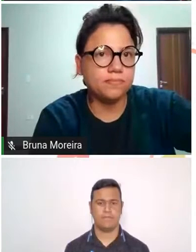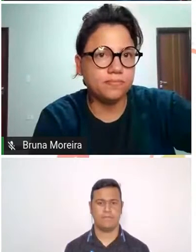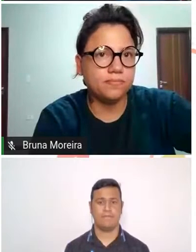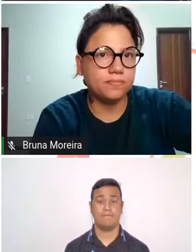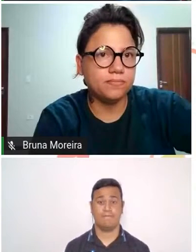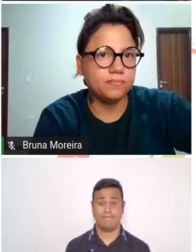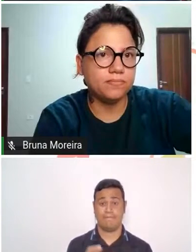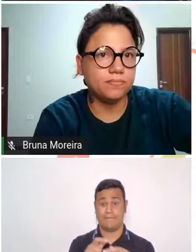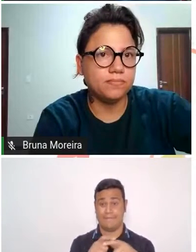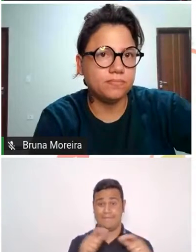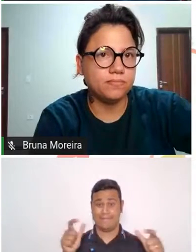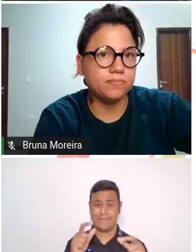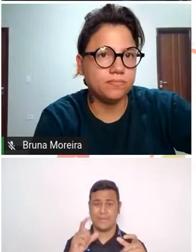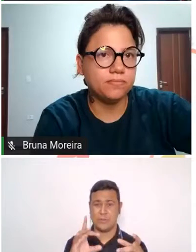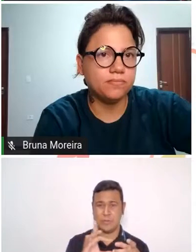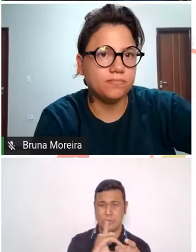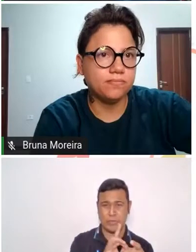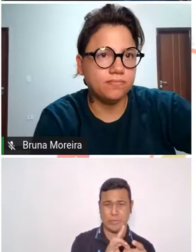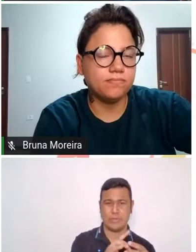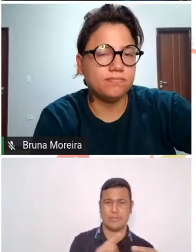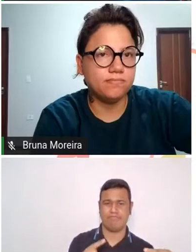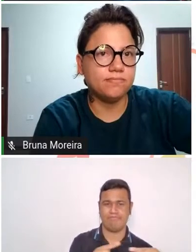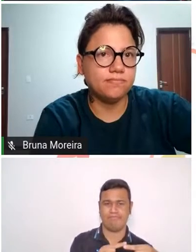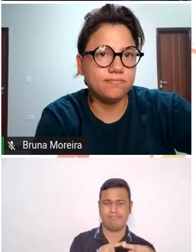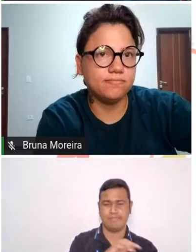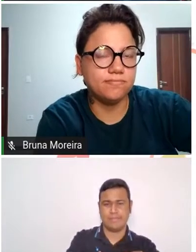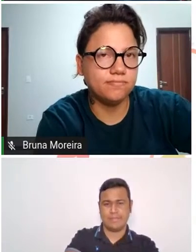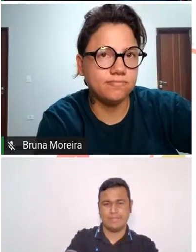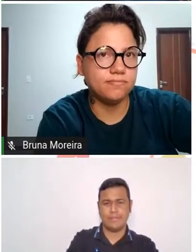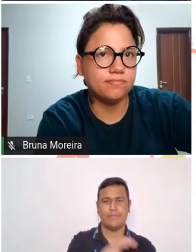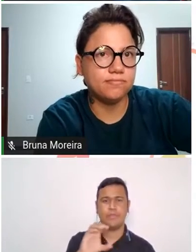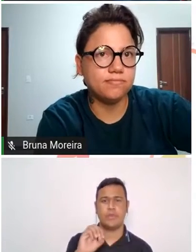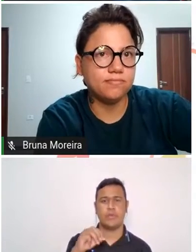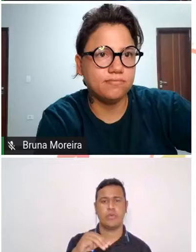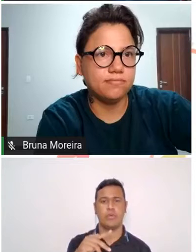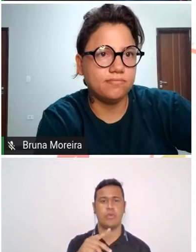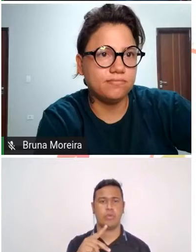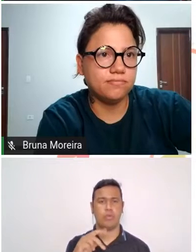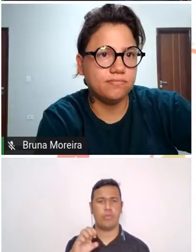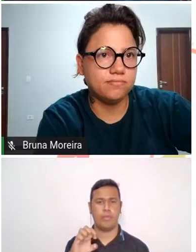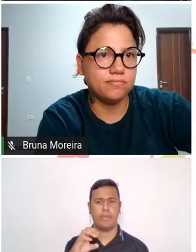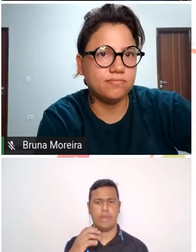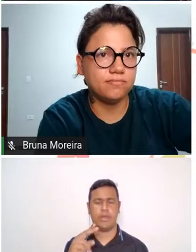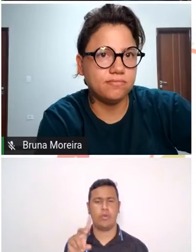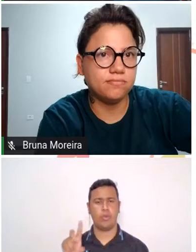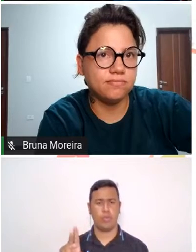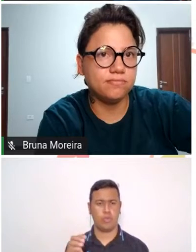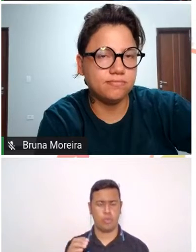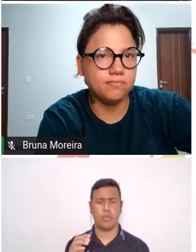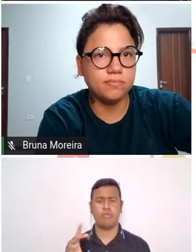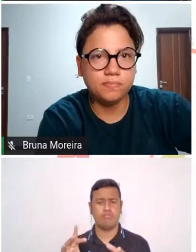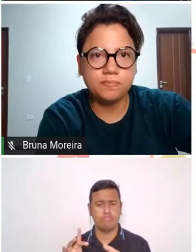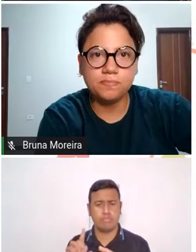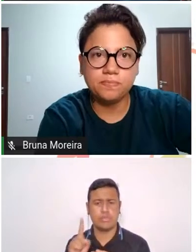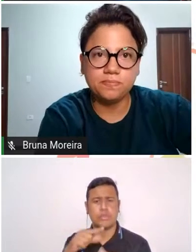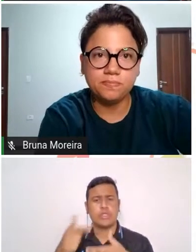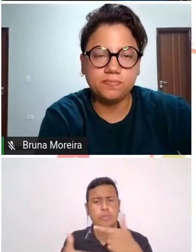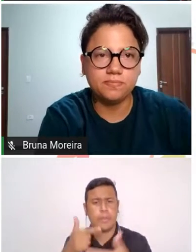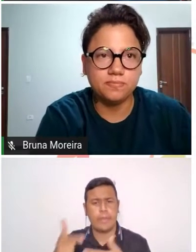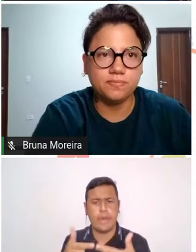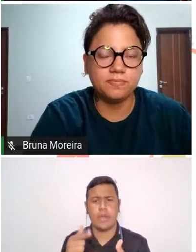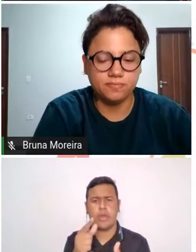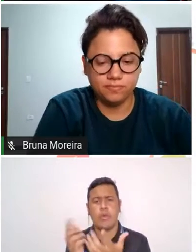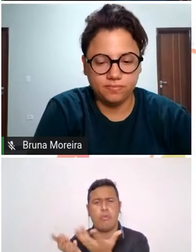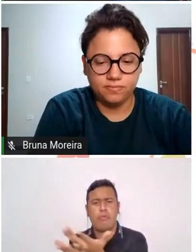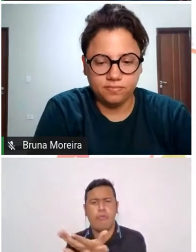são comunidades tradicionais de fundo de pasto. E o que são comunidades tradicionais de fundo de pasto? Com essa nomenclatura